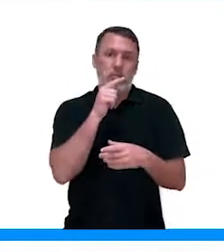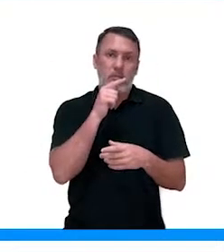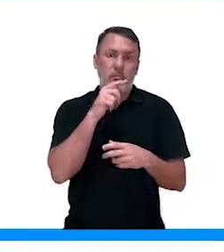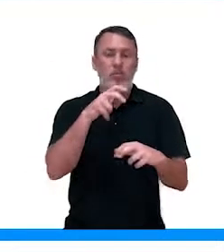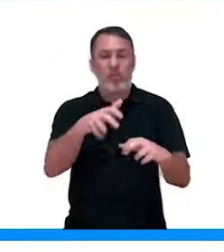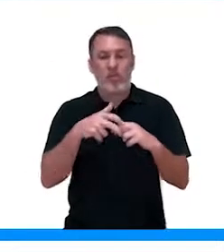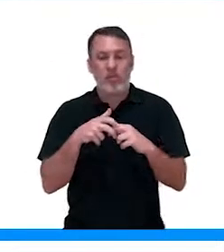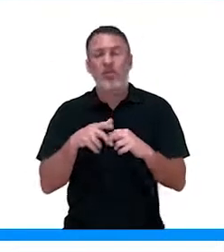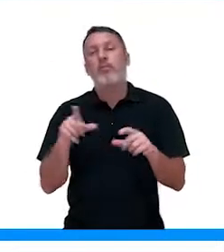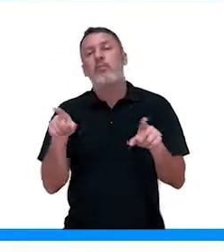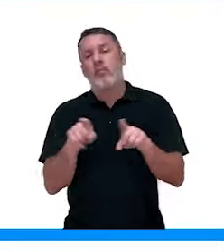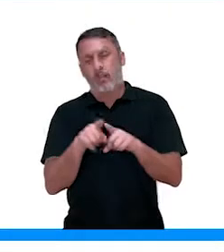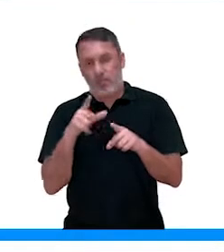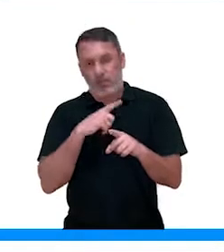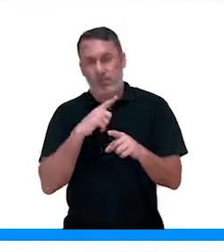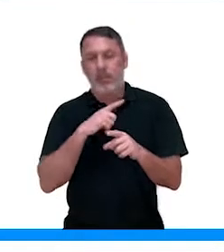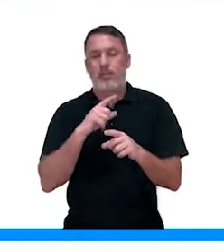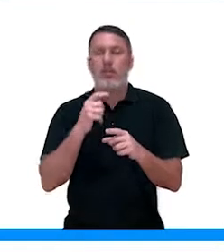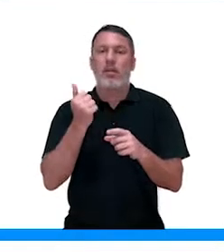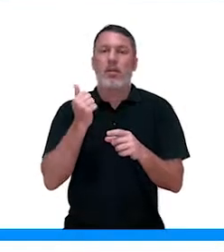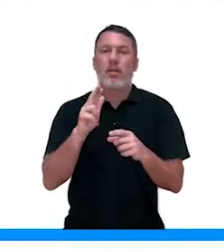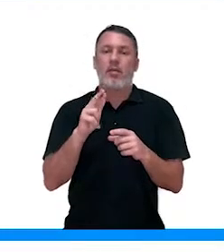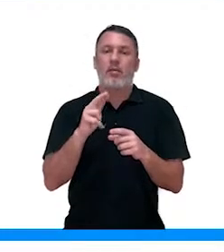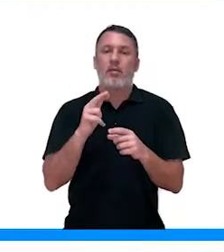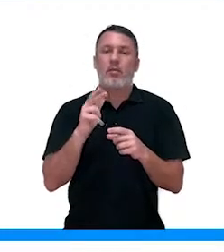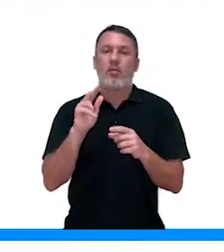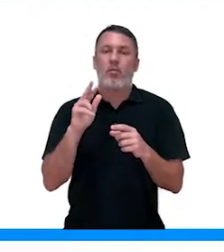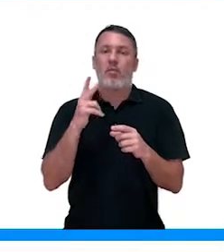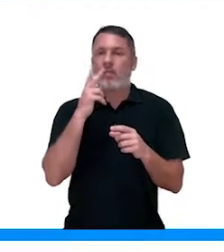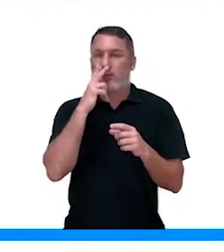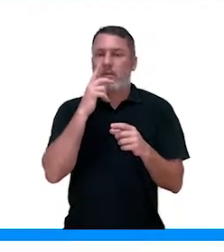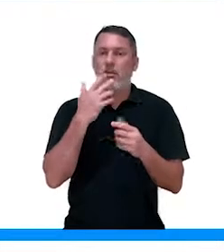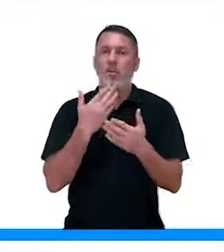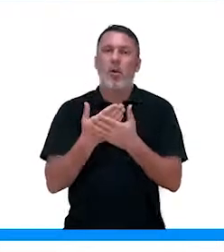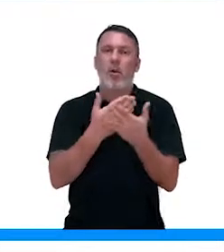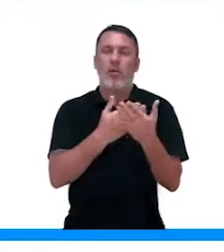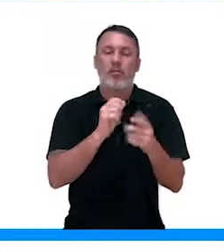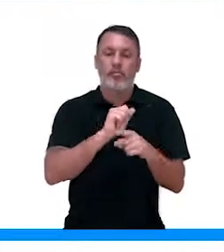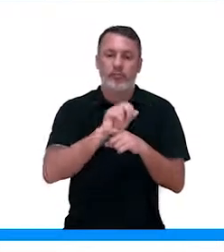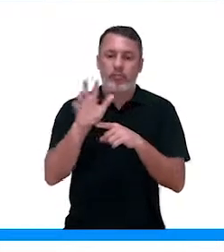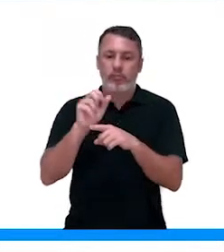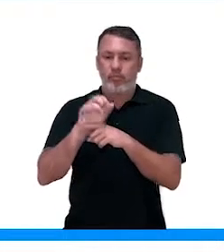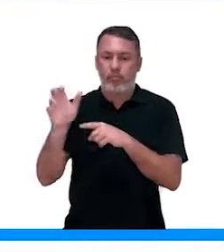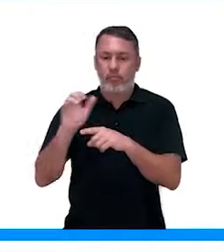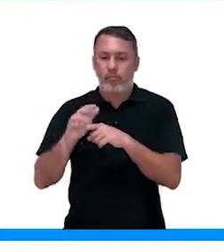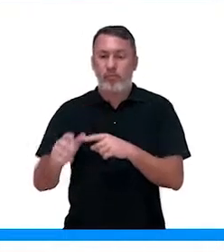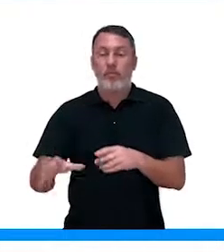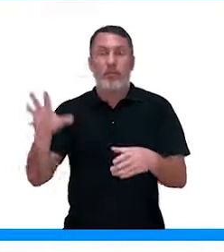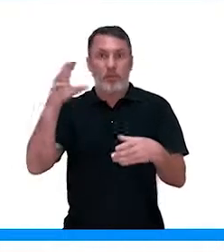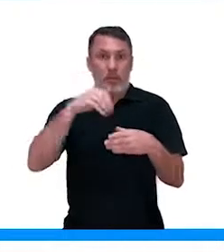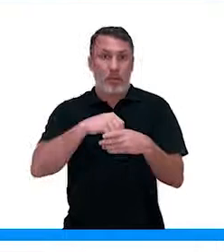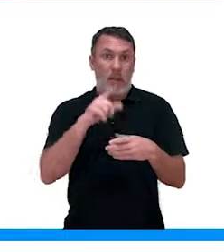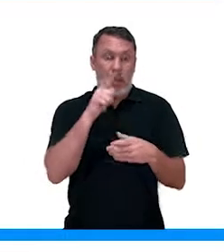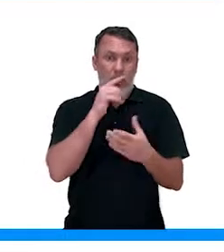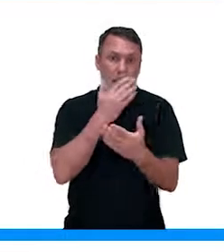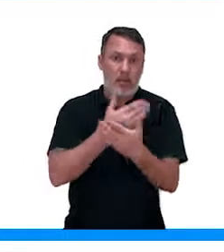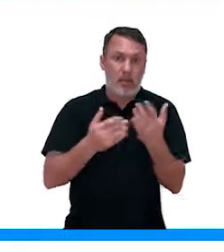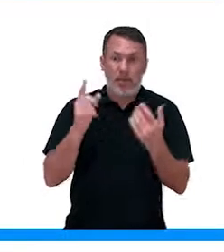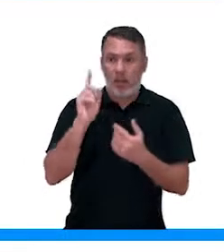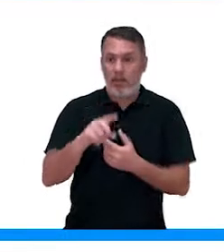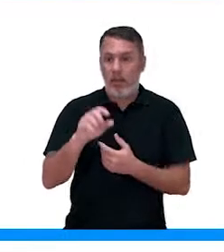dela. Então, assim como nós, ela também transpira. Então, as células da folha, ao perderem água por